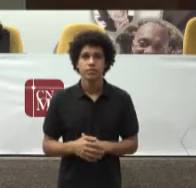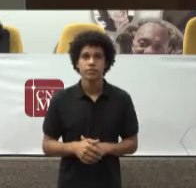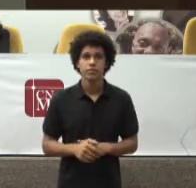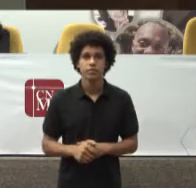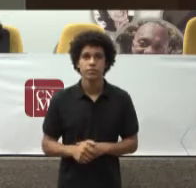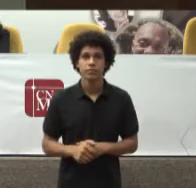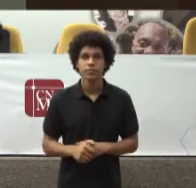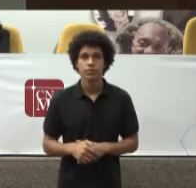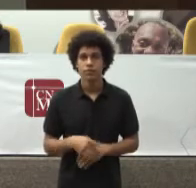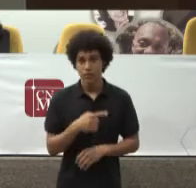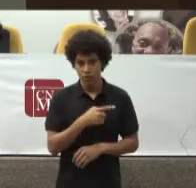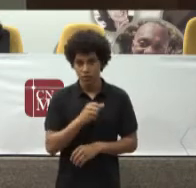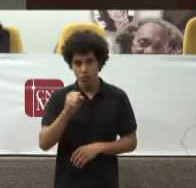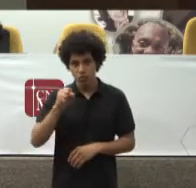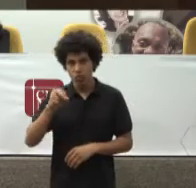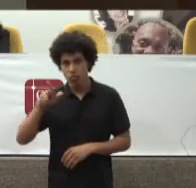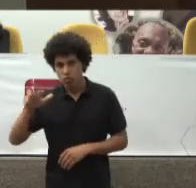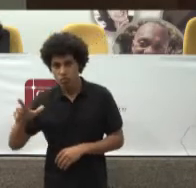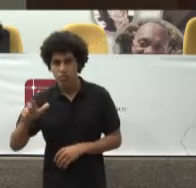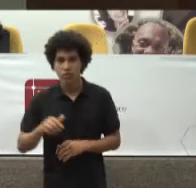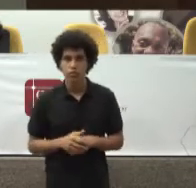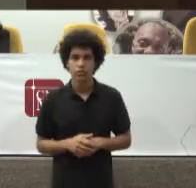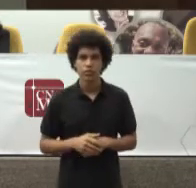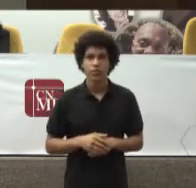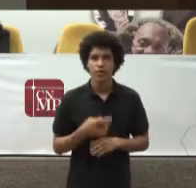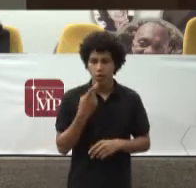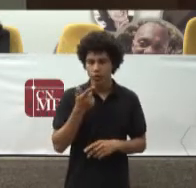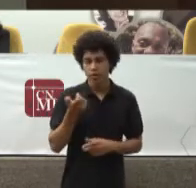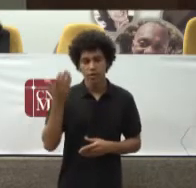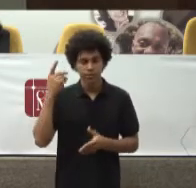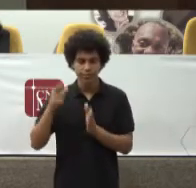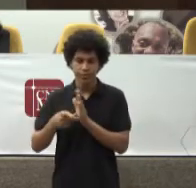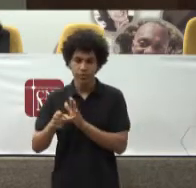Esse SUS Que fiz referência